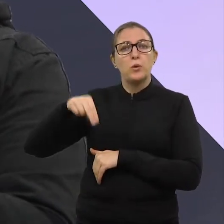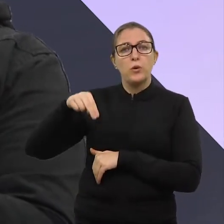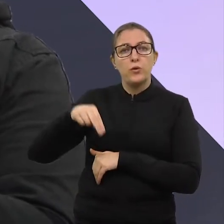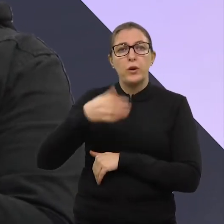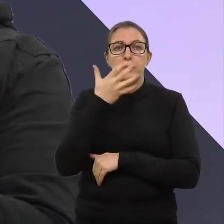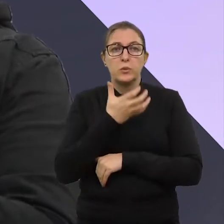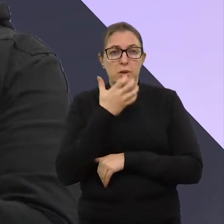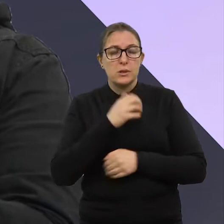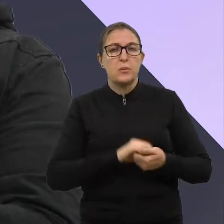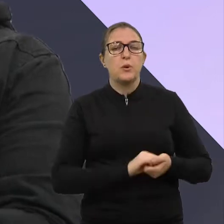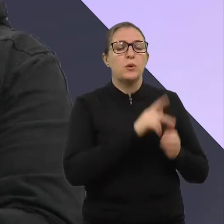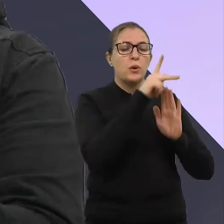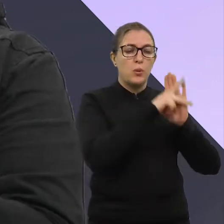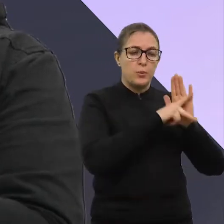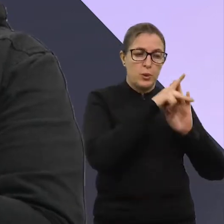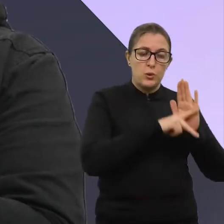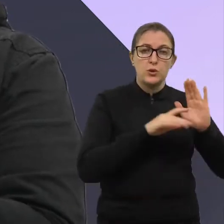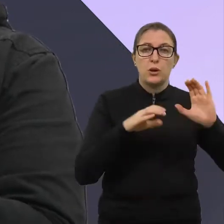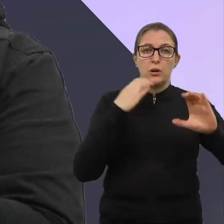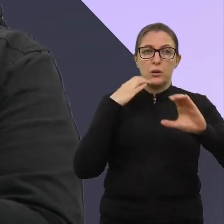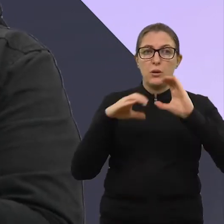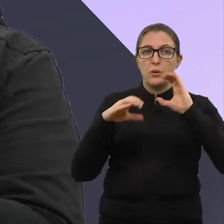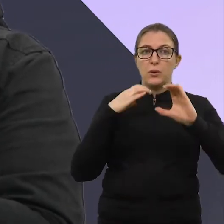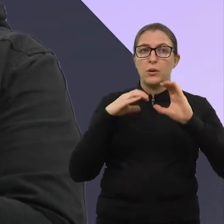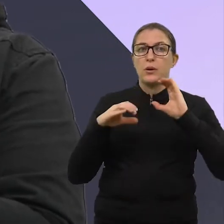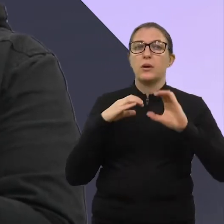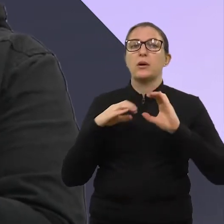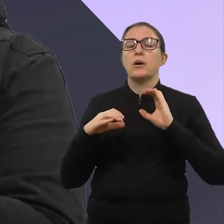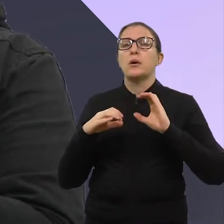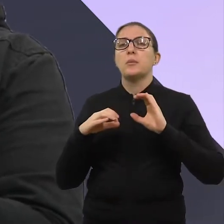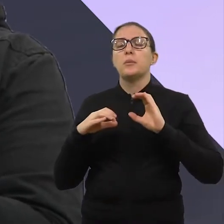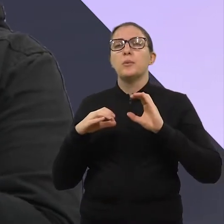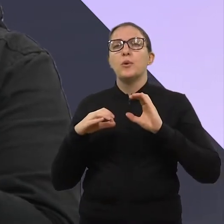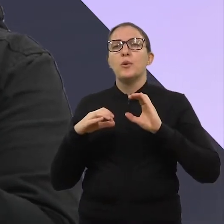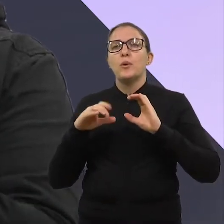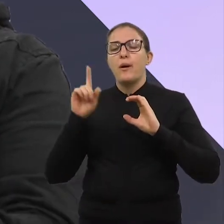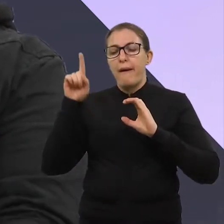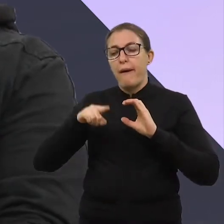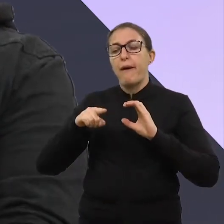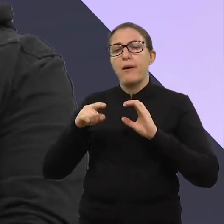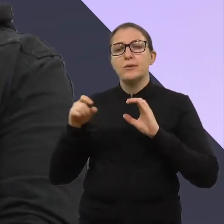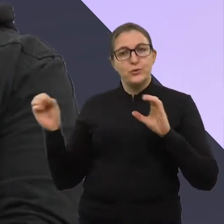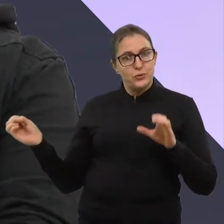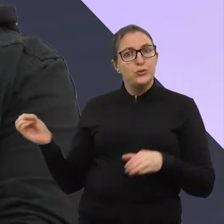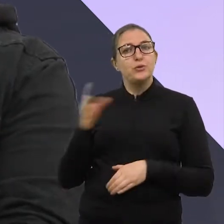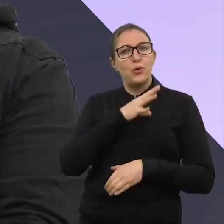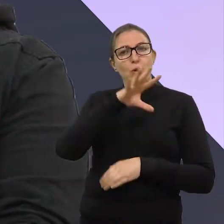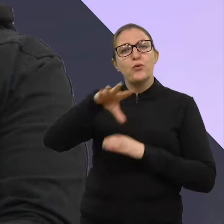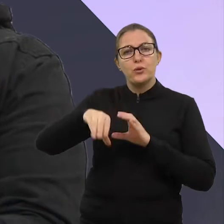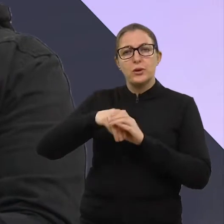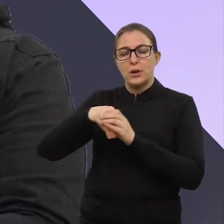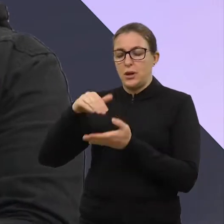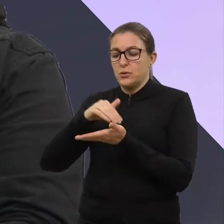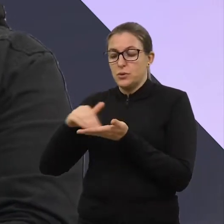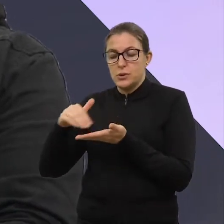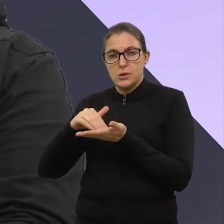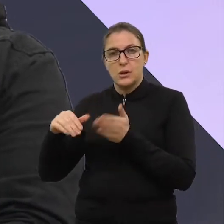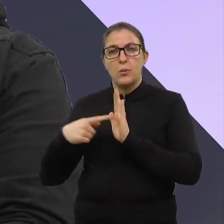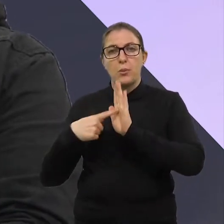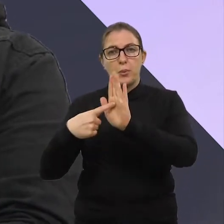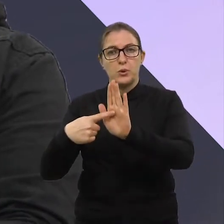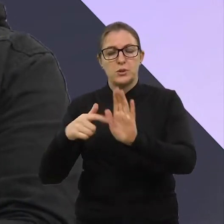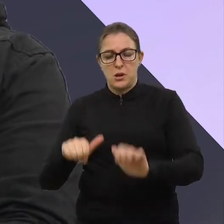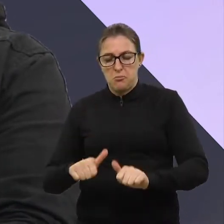figura que está dentro desse campo da criatividade, da reinvenção da nossa secretaria para afirmar a qualidade da música